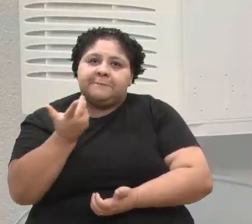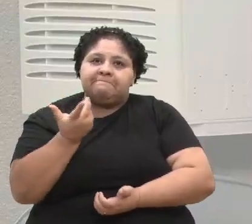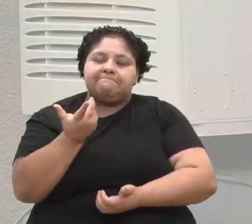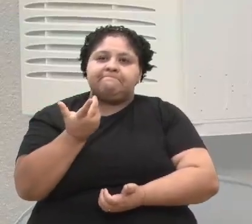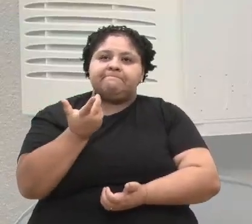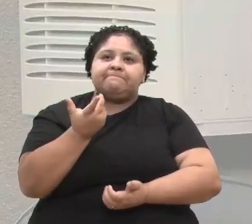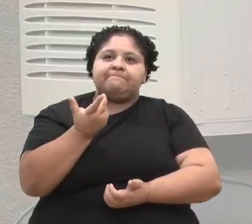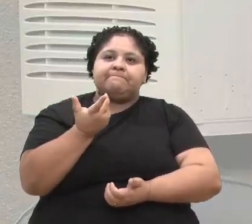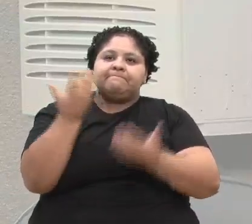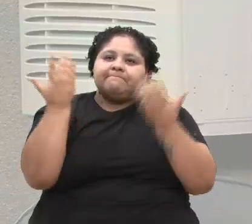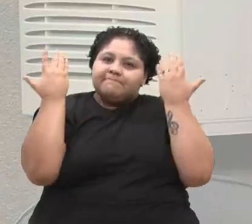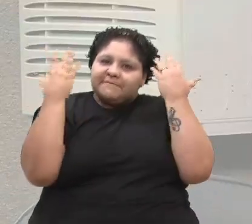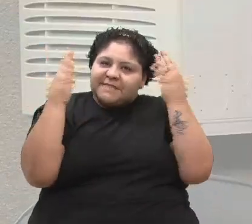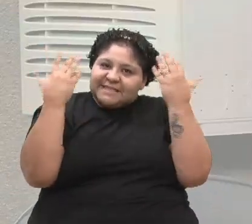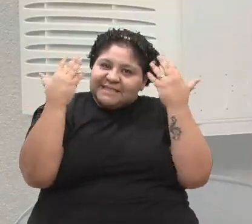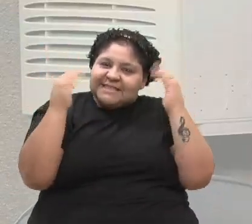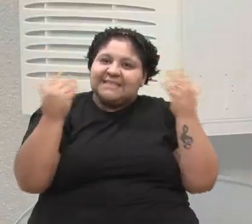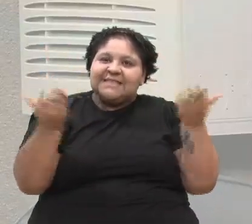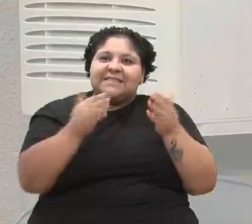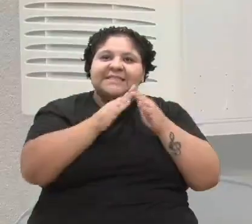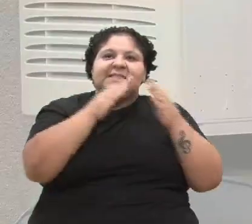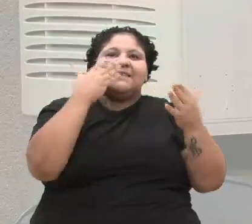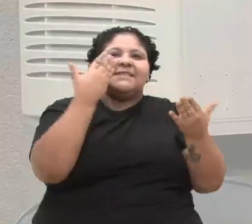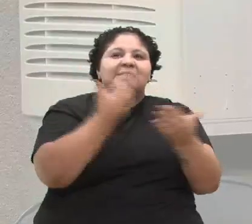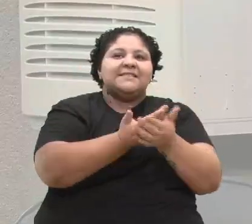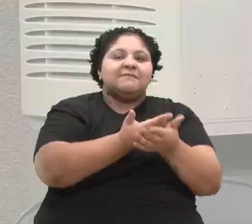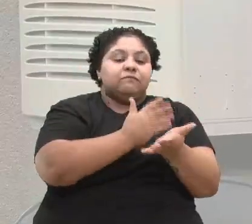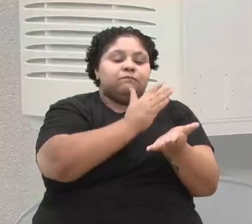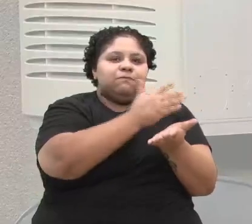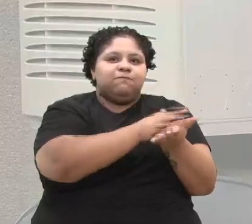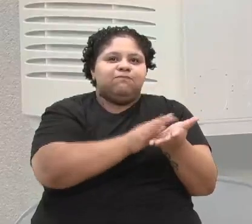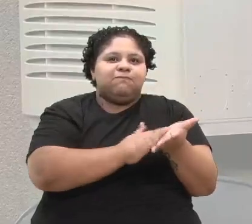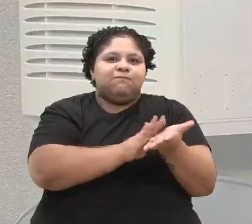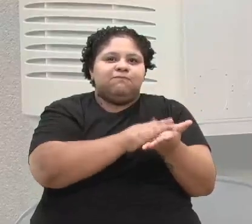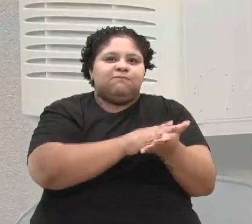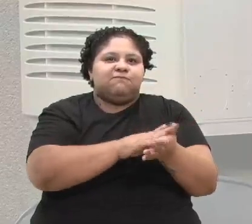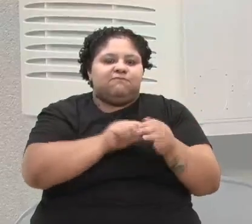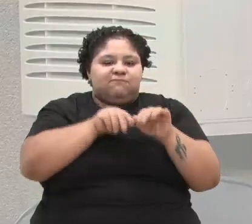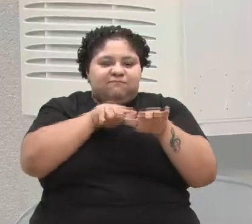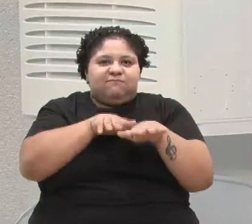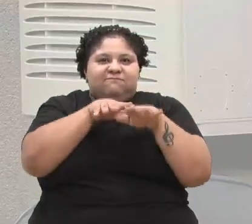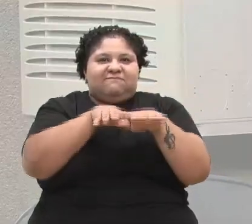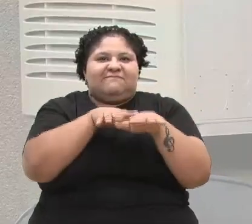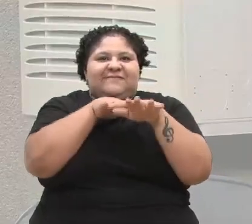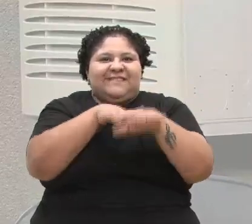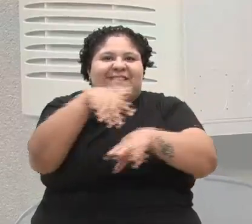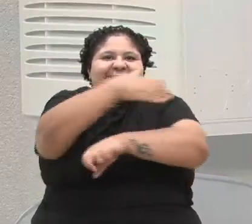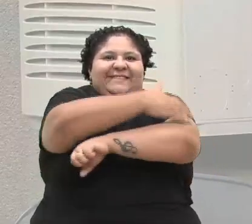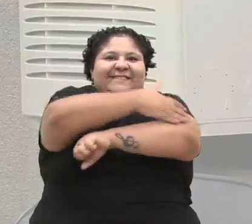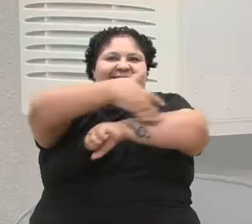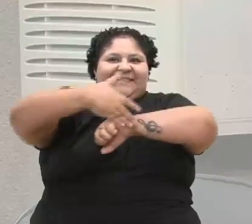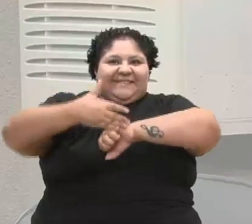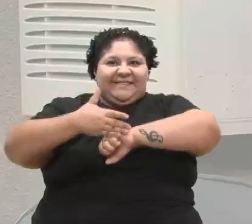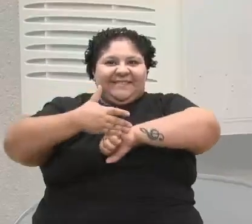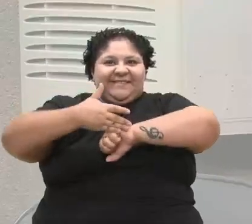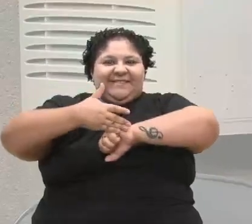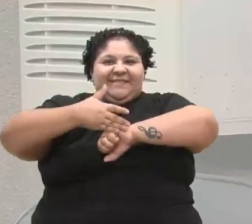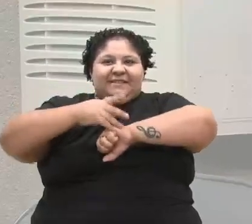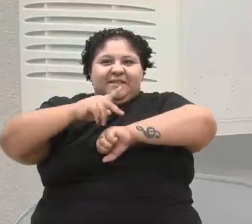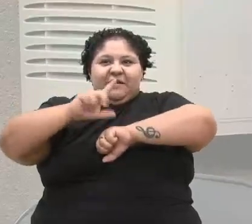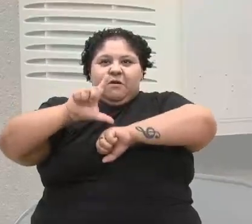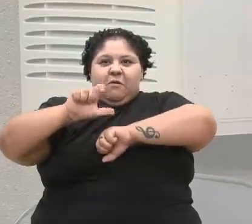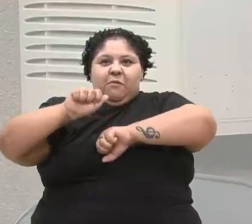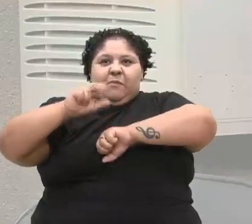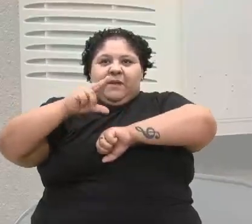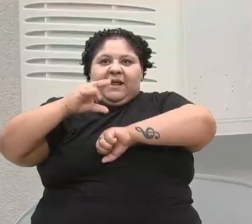congratulações às escolas de samba que desfilaram na Rua Plácido de Castro no último final de semana. Uma parte,